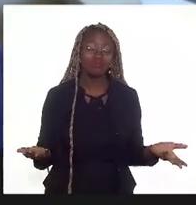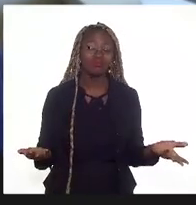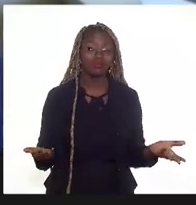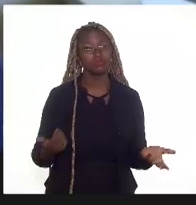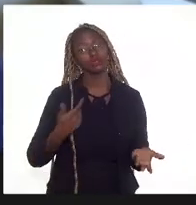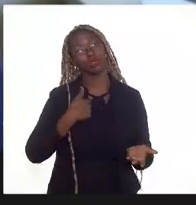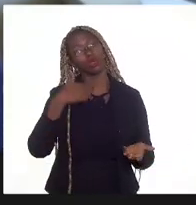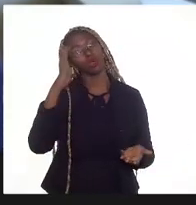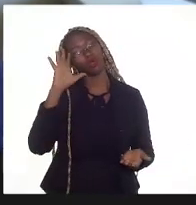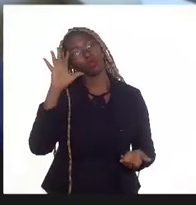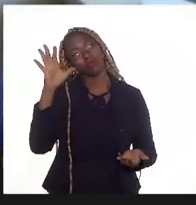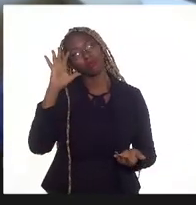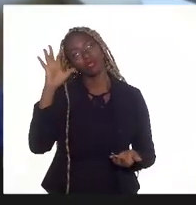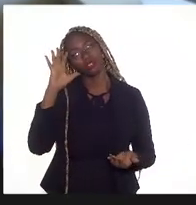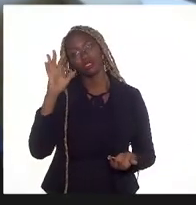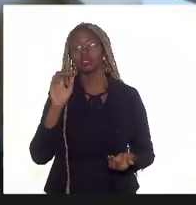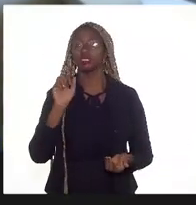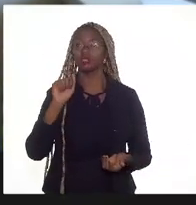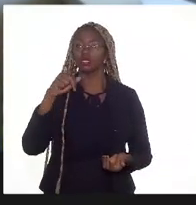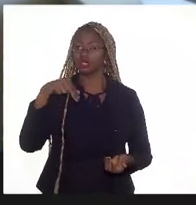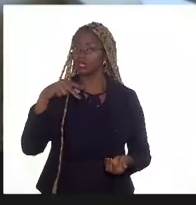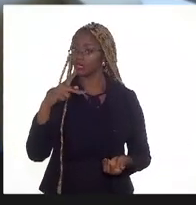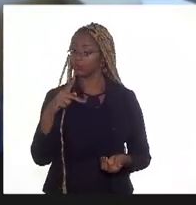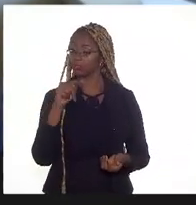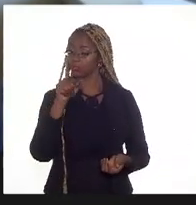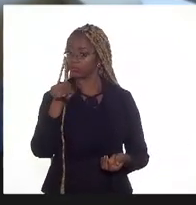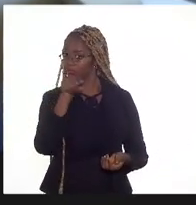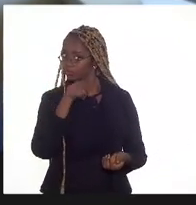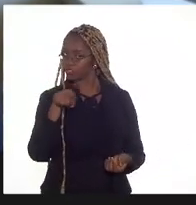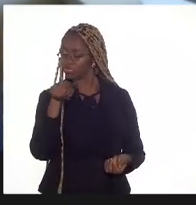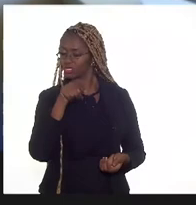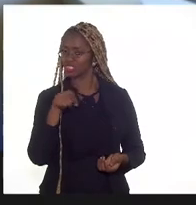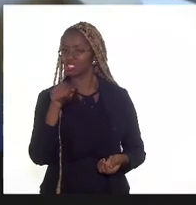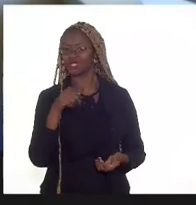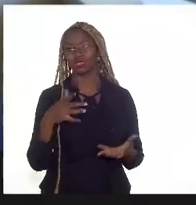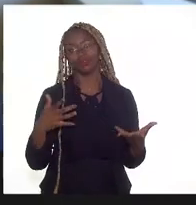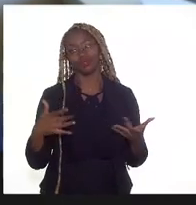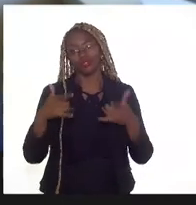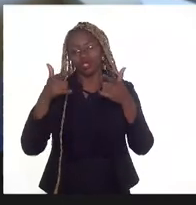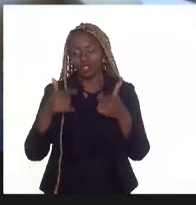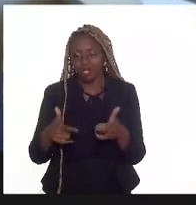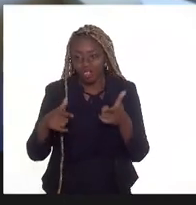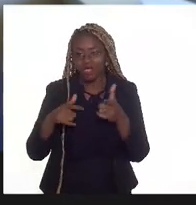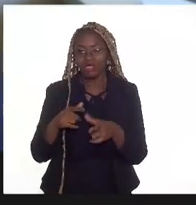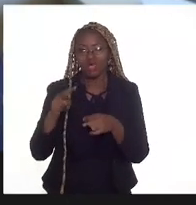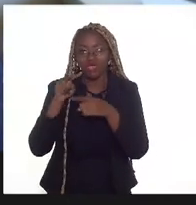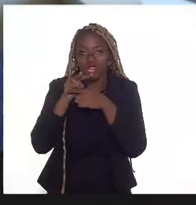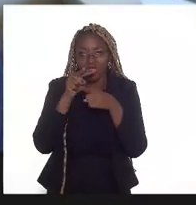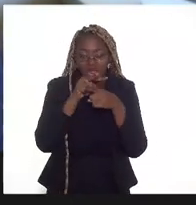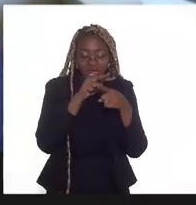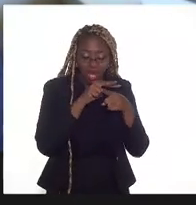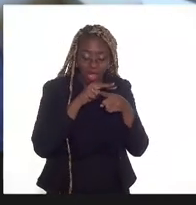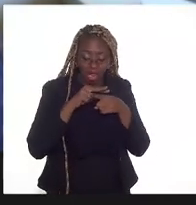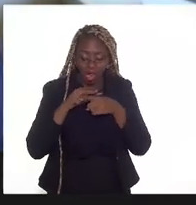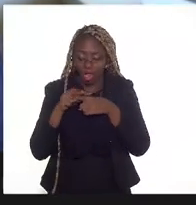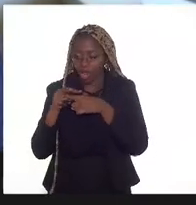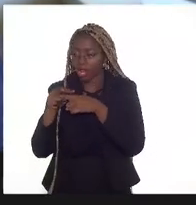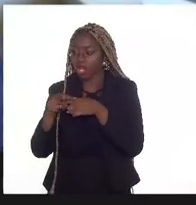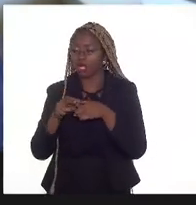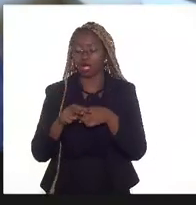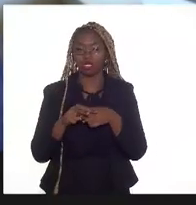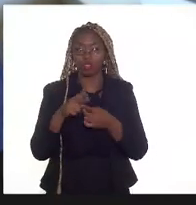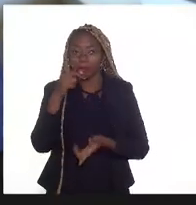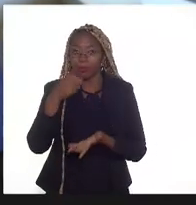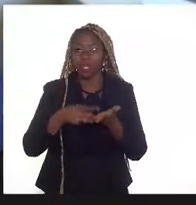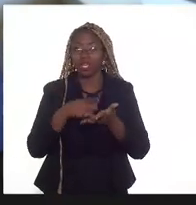Imagino que a Agência Nacional de Petróleo é um órgão fiscalizatório. Marcou